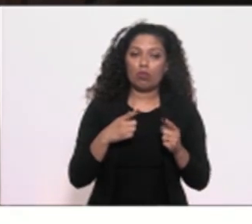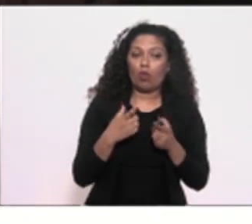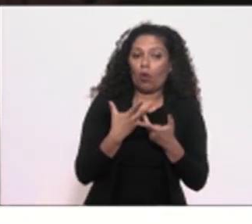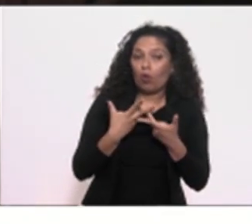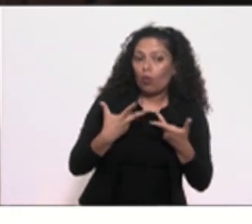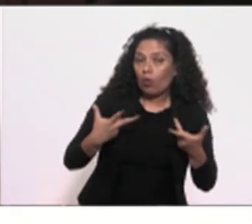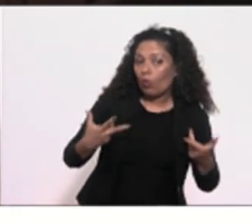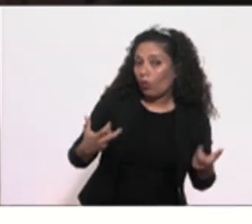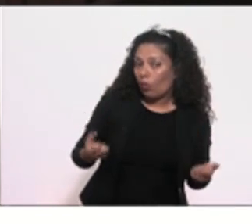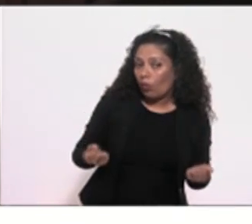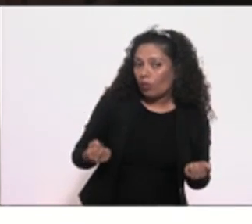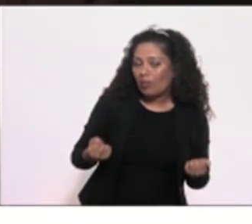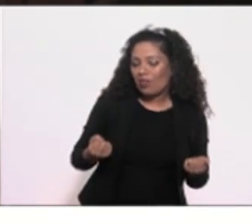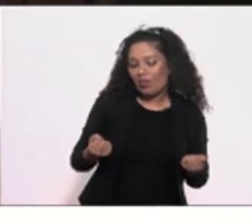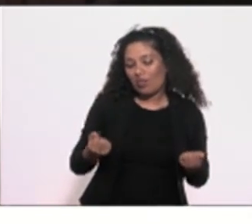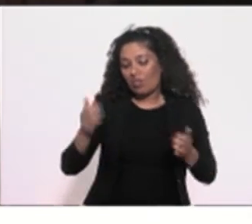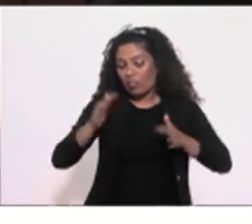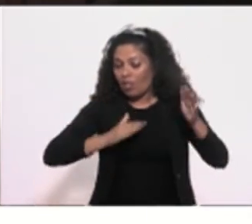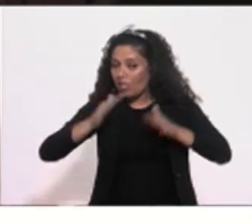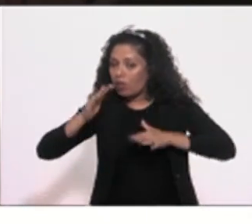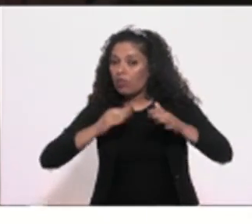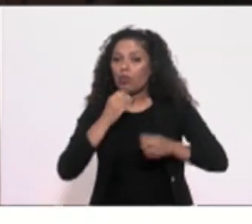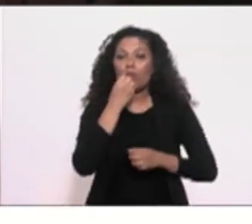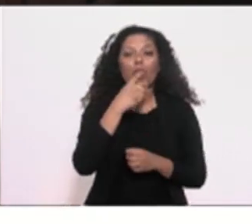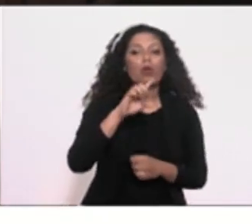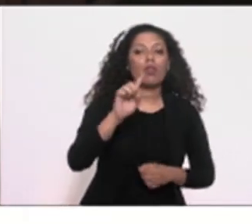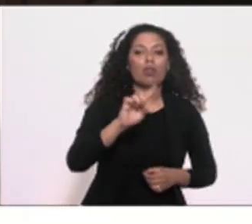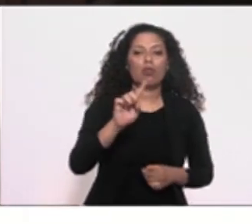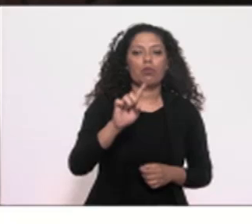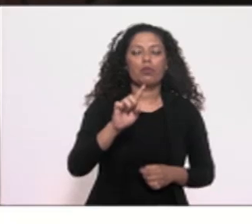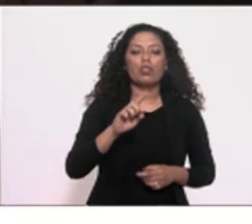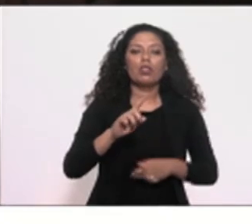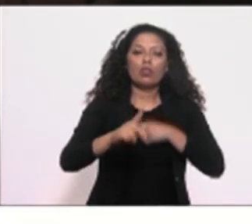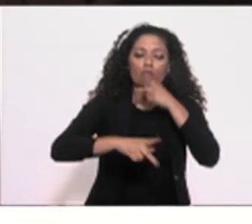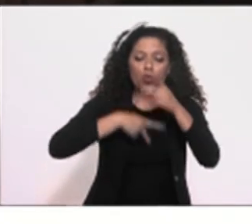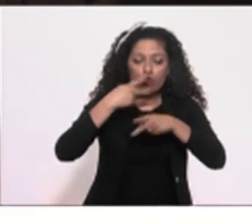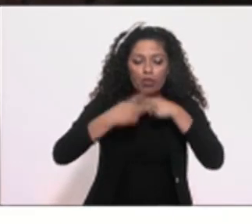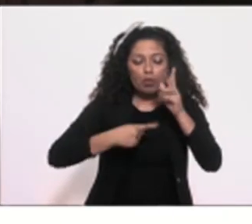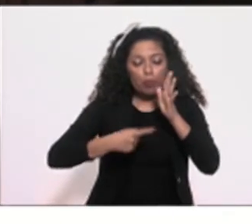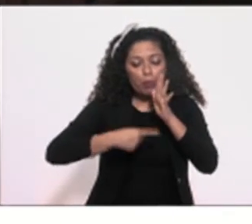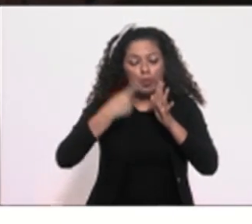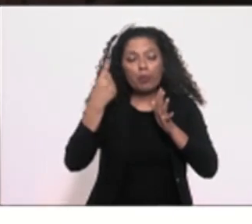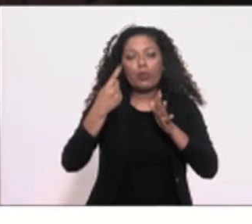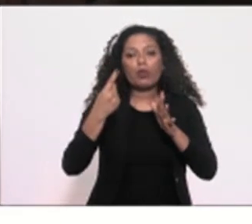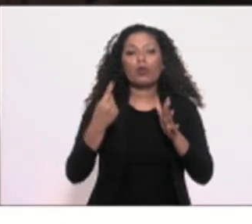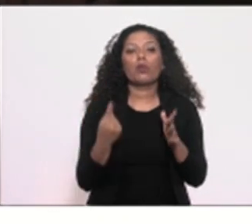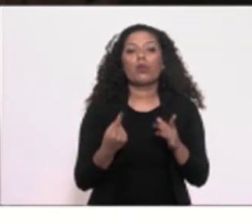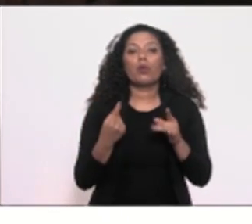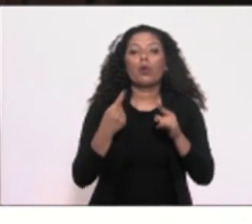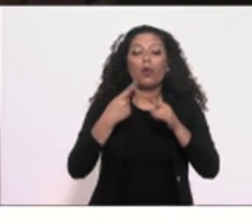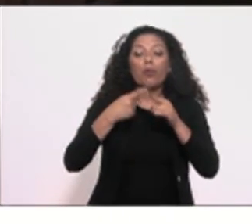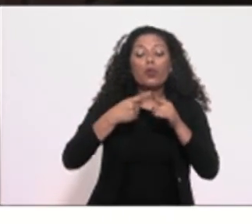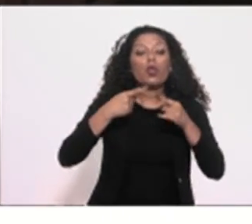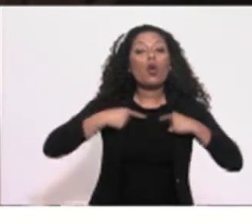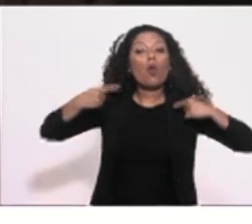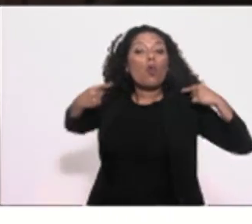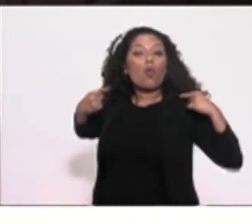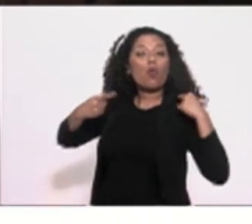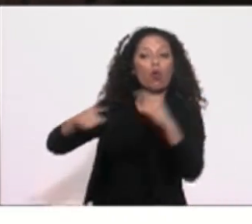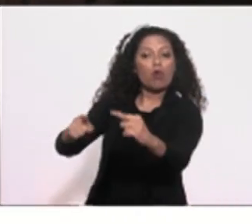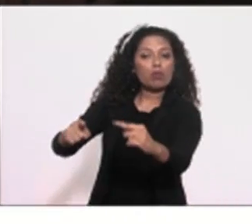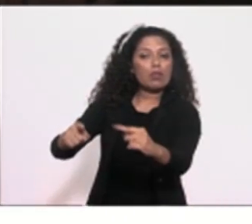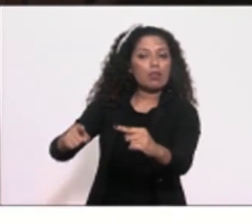que não são os melhores. Então, estou fazendo essa primeira fala para repudiar